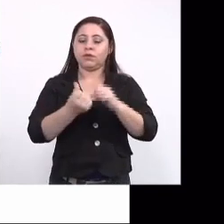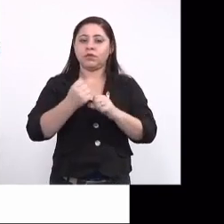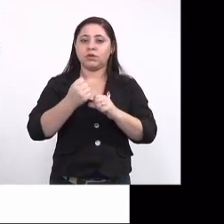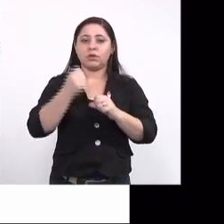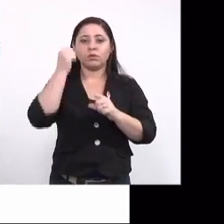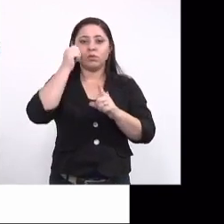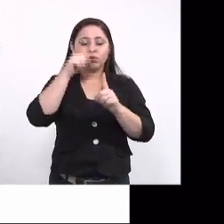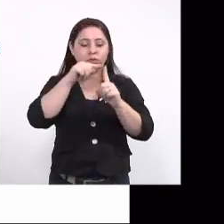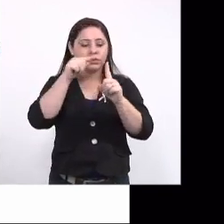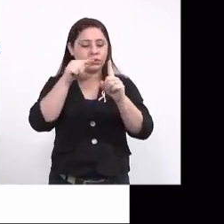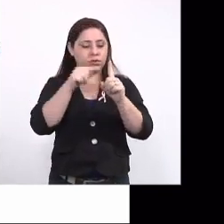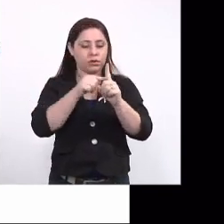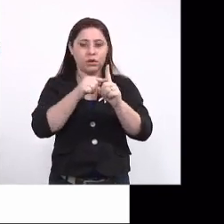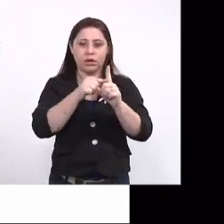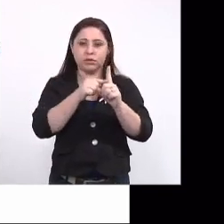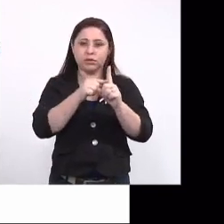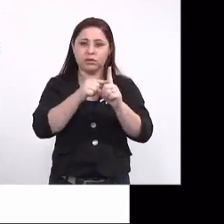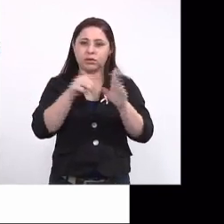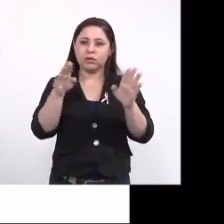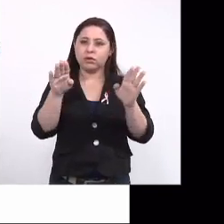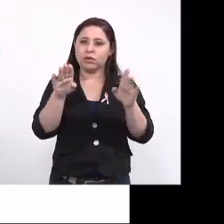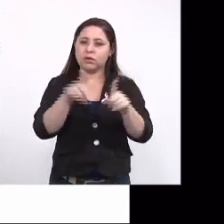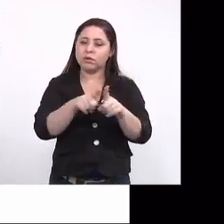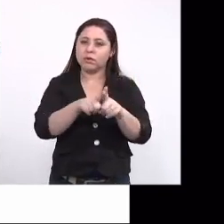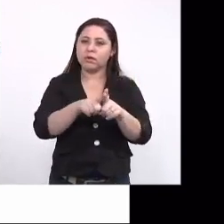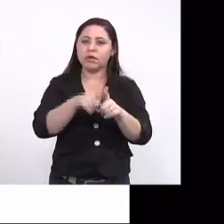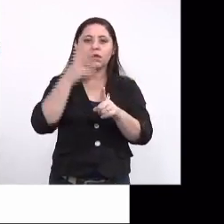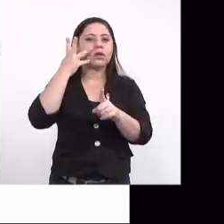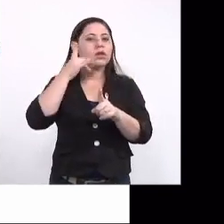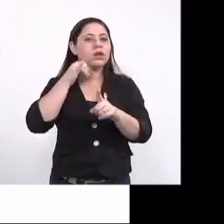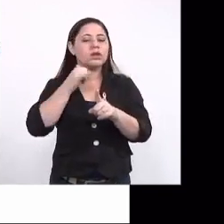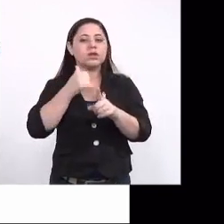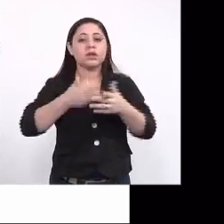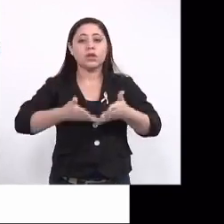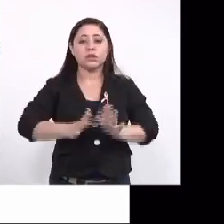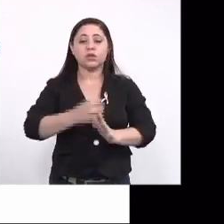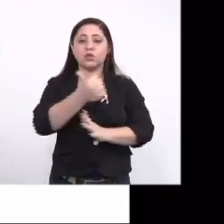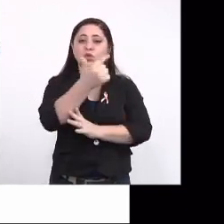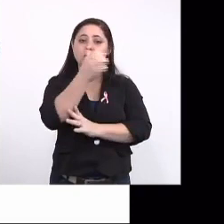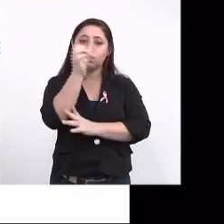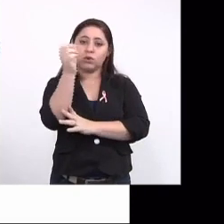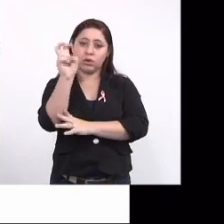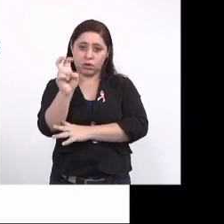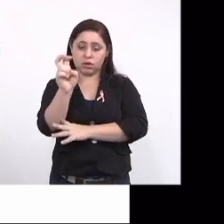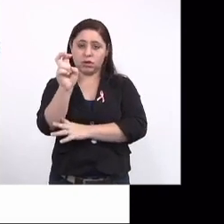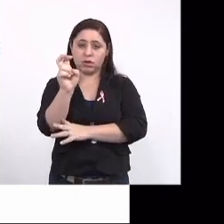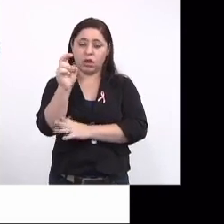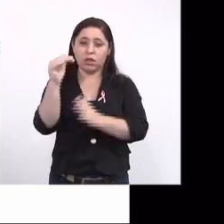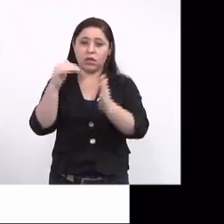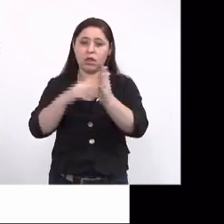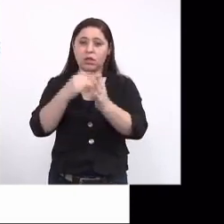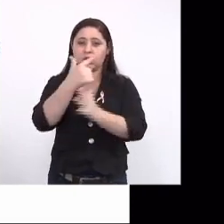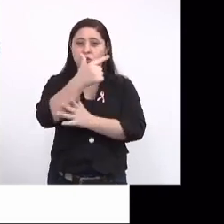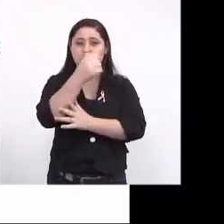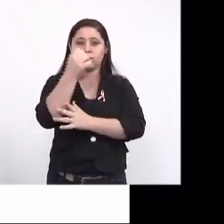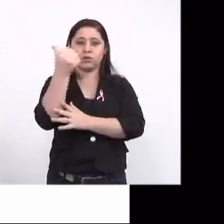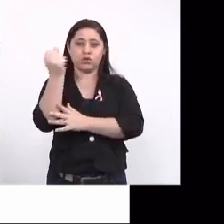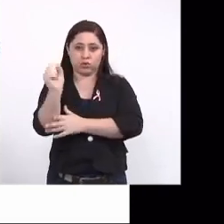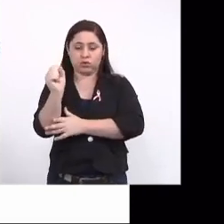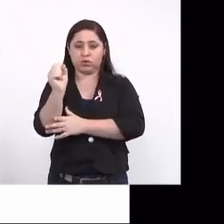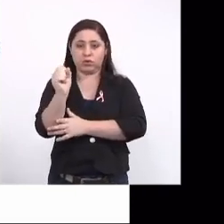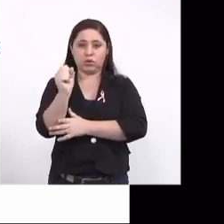gestante de crianças de 2015 a 2018 e as avaliações, que são essas avaliações anuais pelo